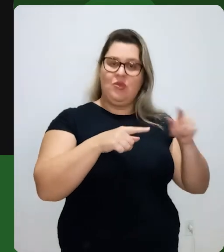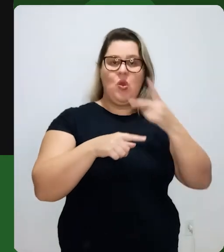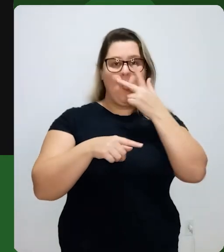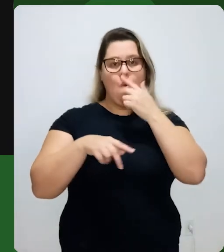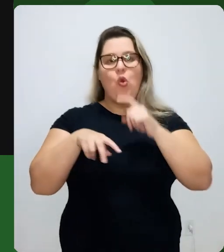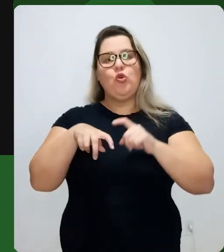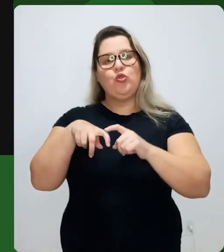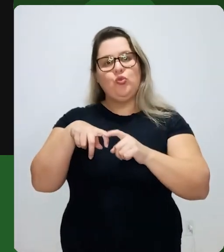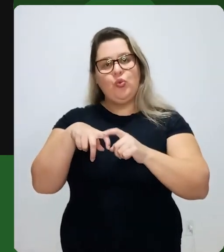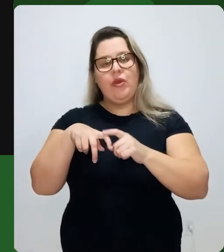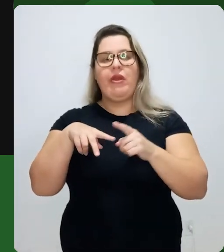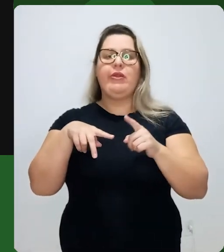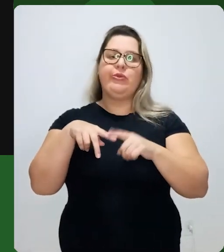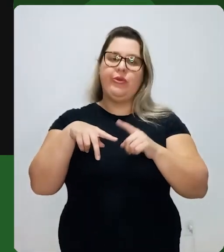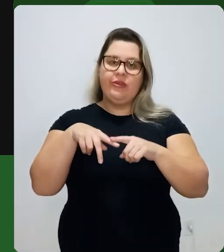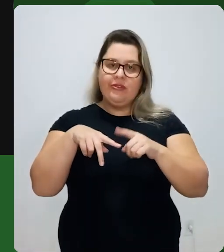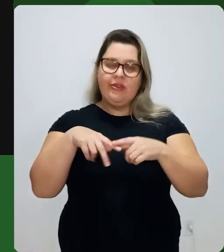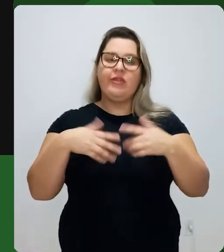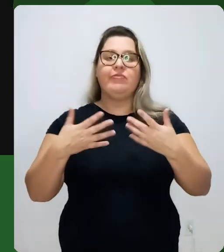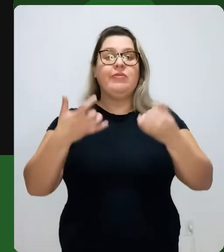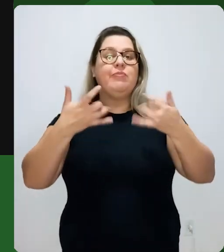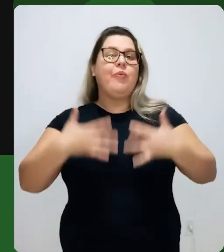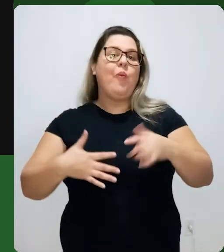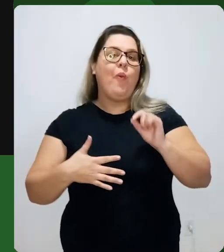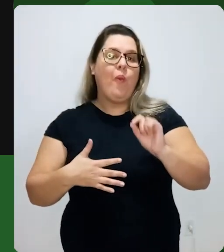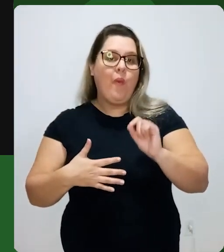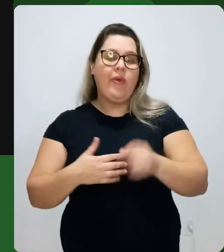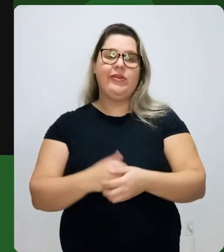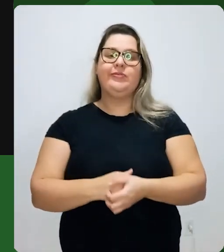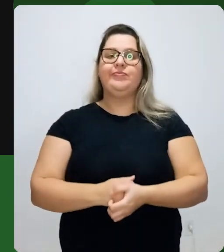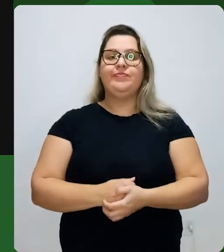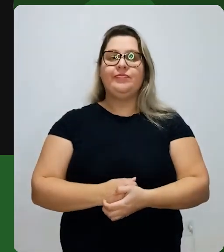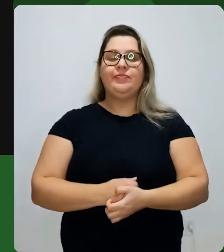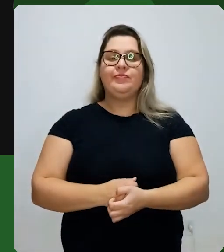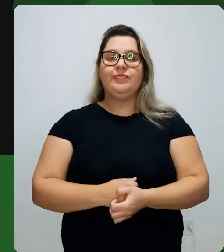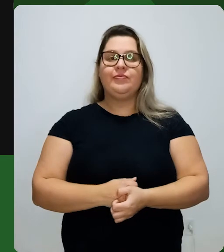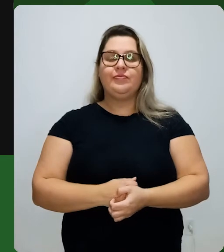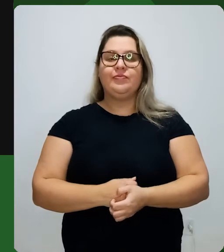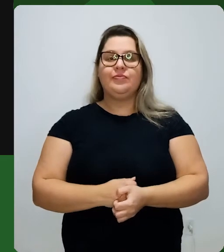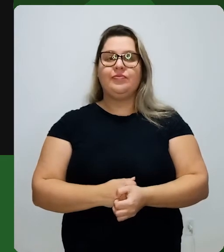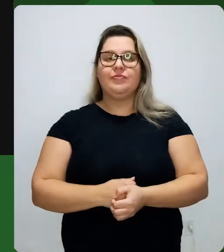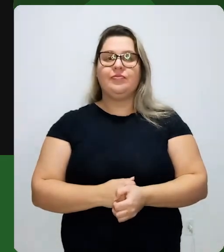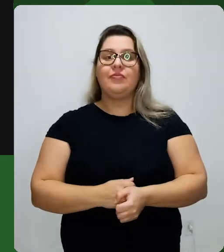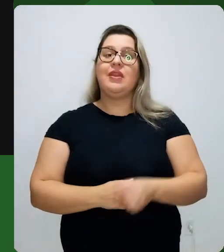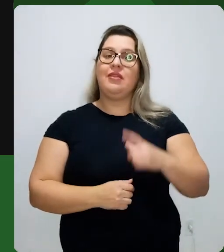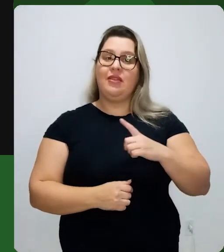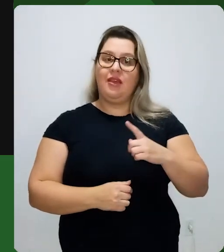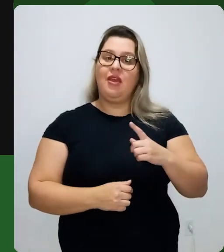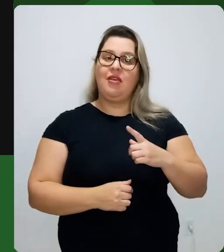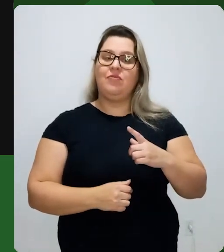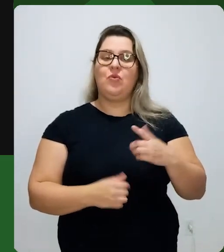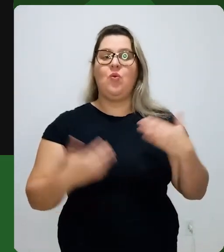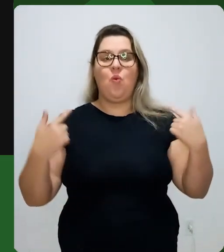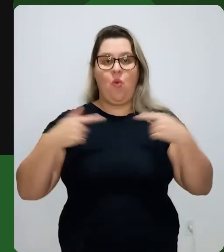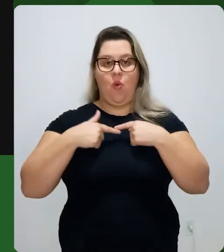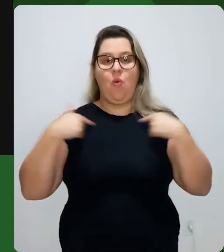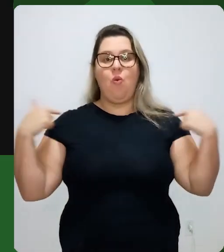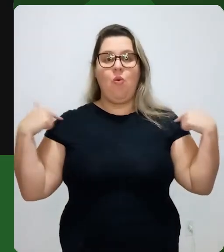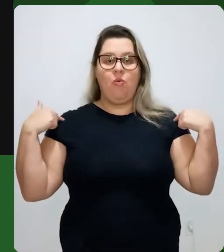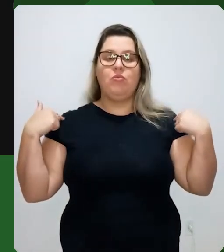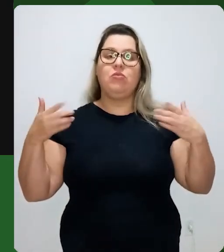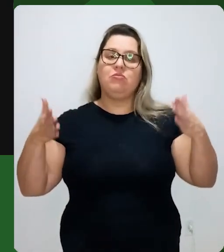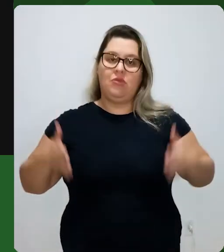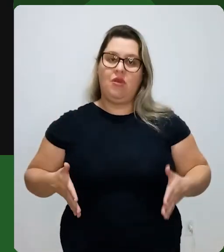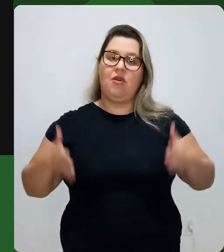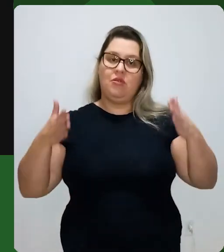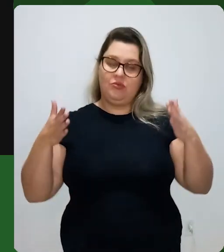com joelhos, tornozelos, entre outros. O que que ele tá dizendo? Bom, nós temos aqui as laterais do ombro, é aqui que